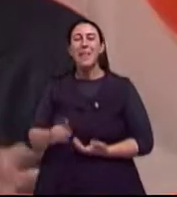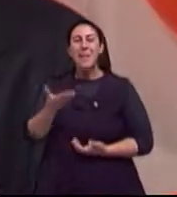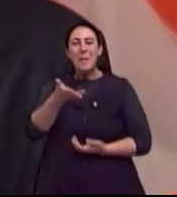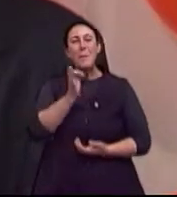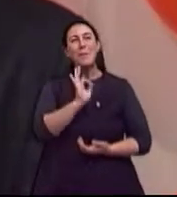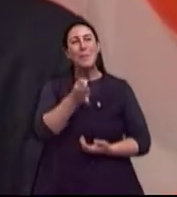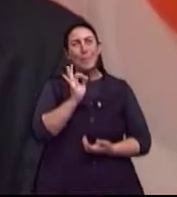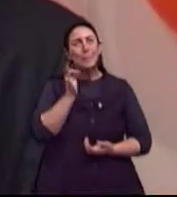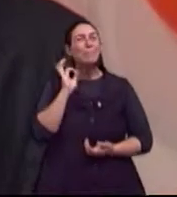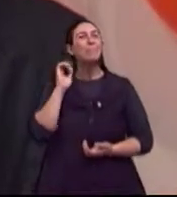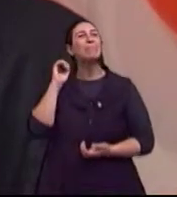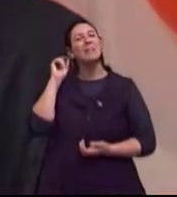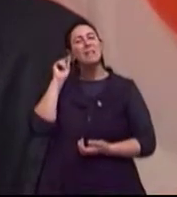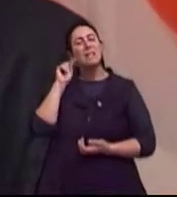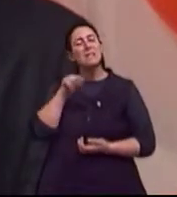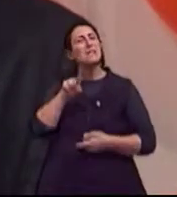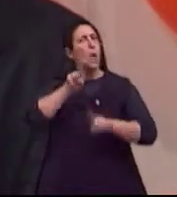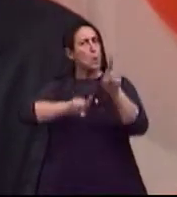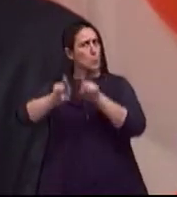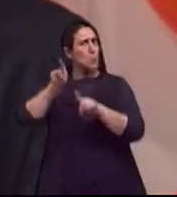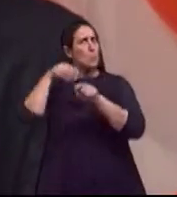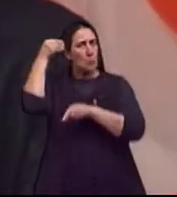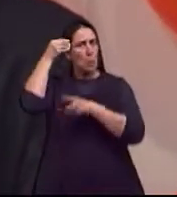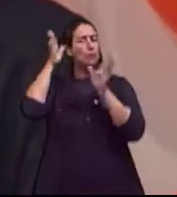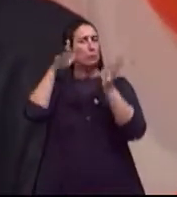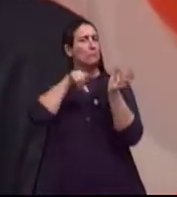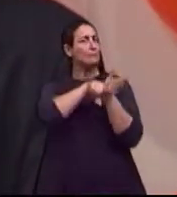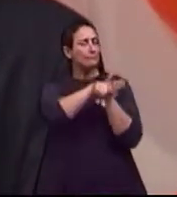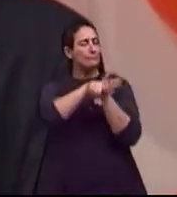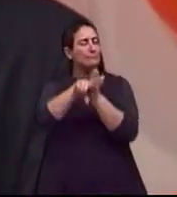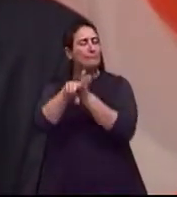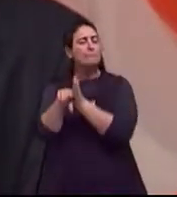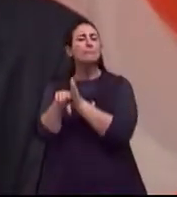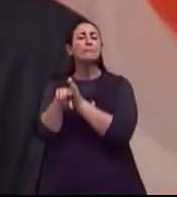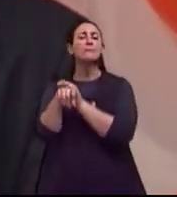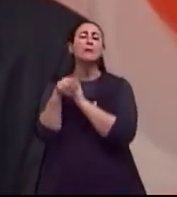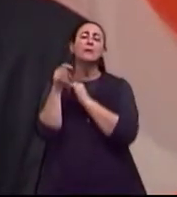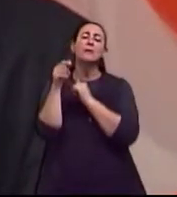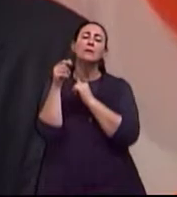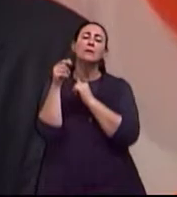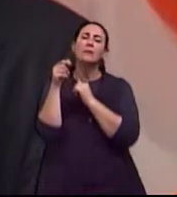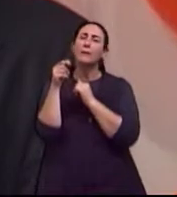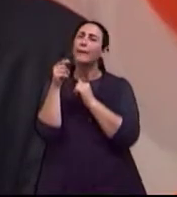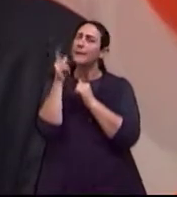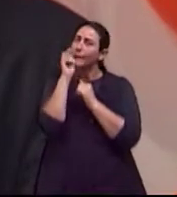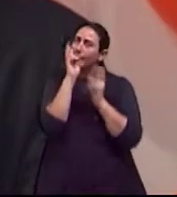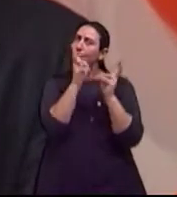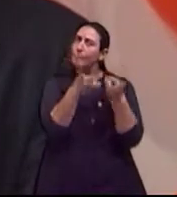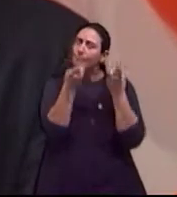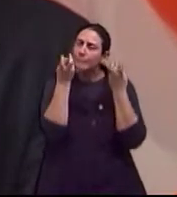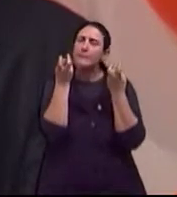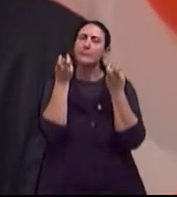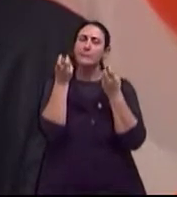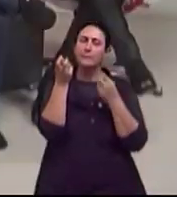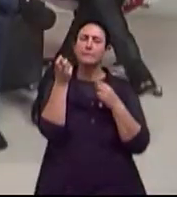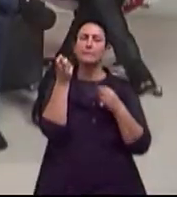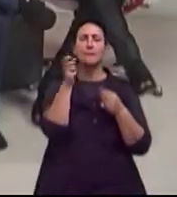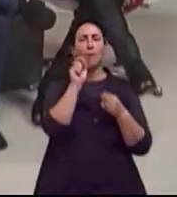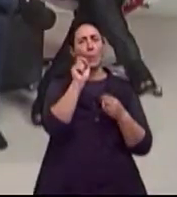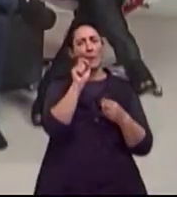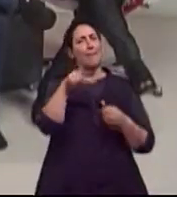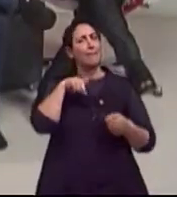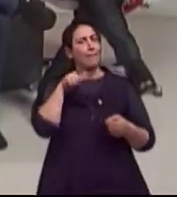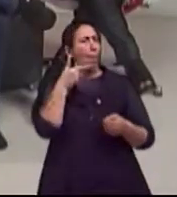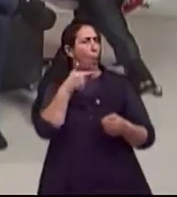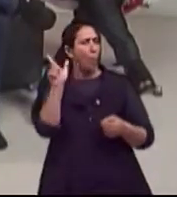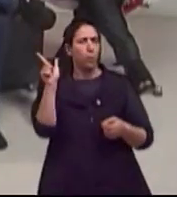até estudada por alguns psicólogos e psicanalistas, que até denominam que existe uma outra